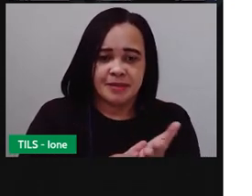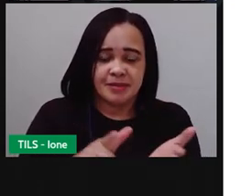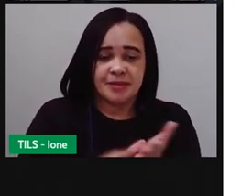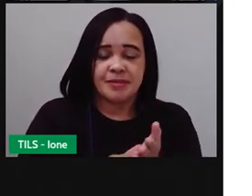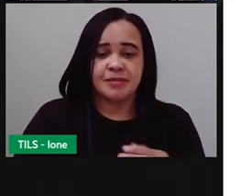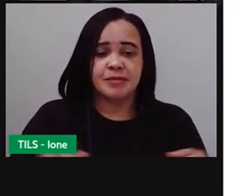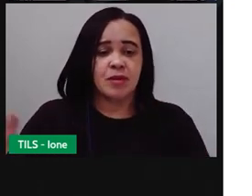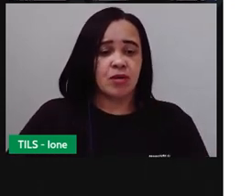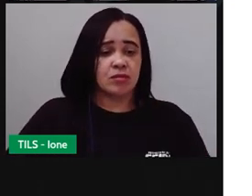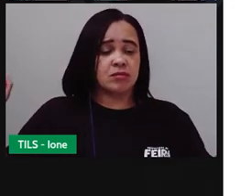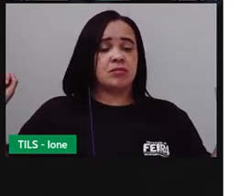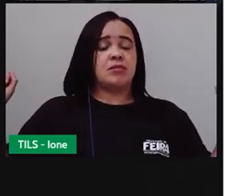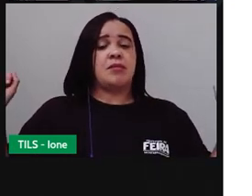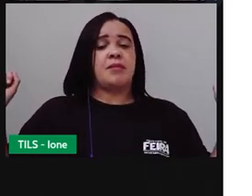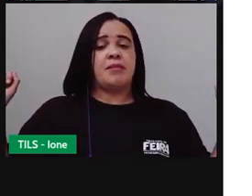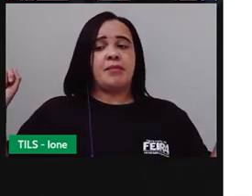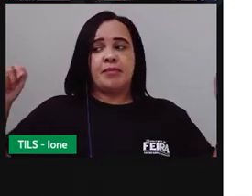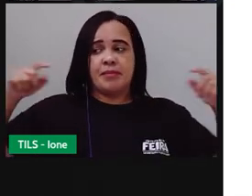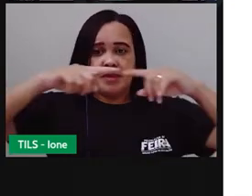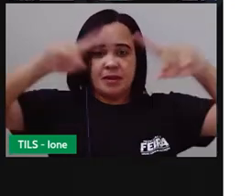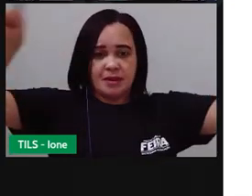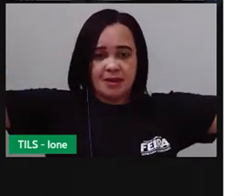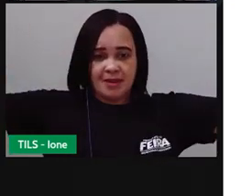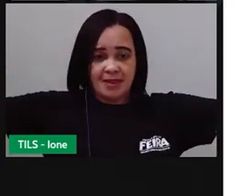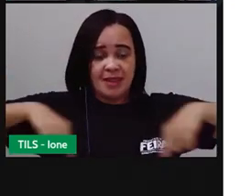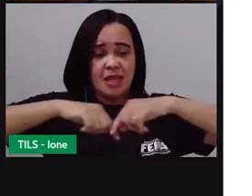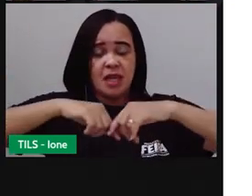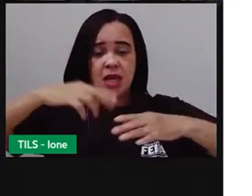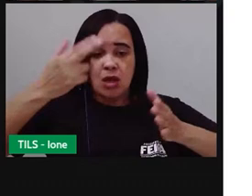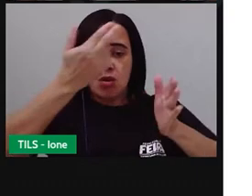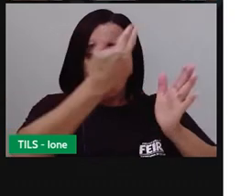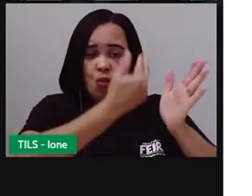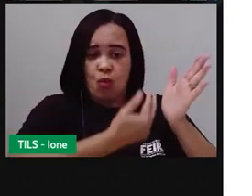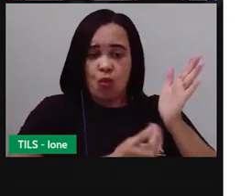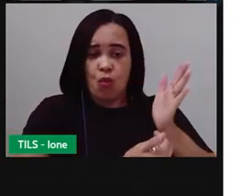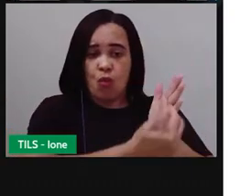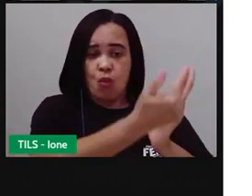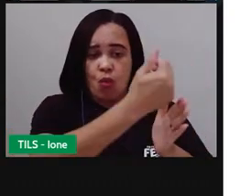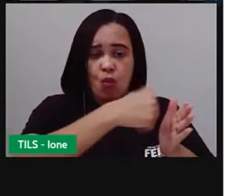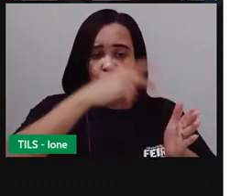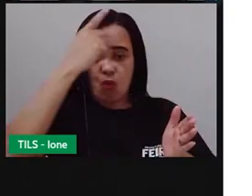autorretrato sobre você em um tamanho real um tamanho bem grande